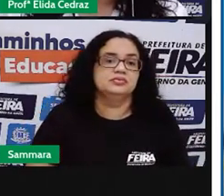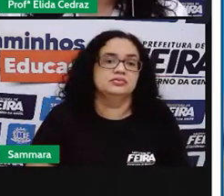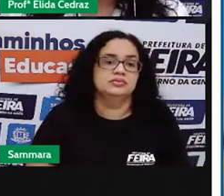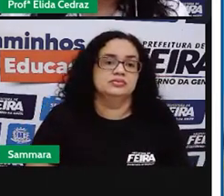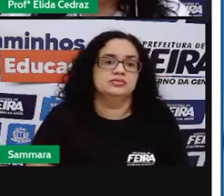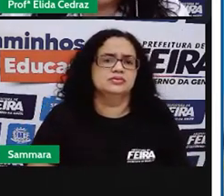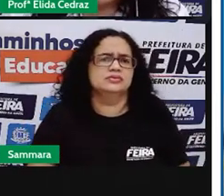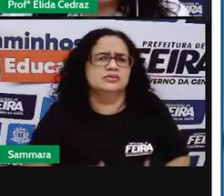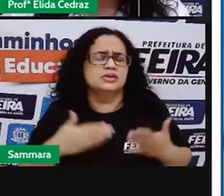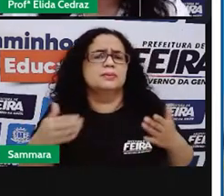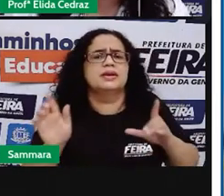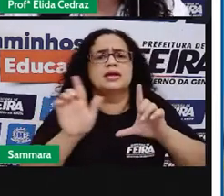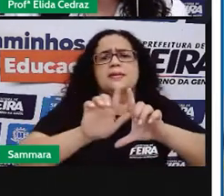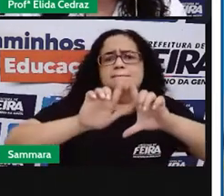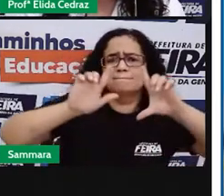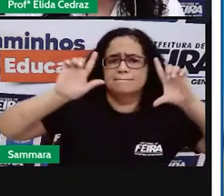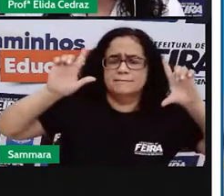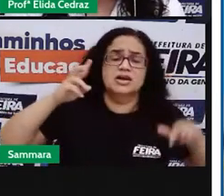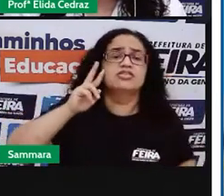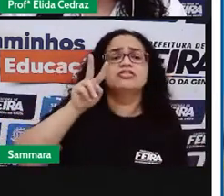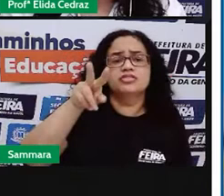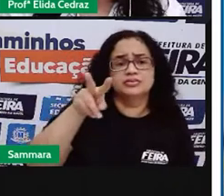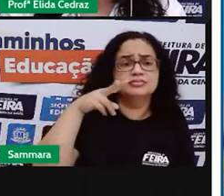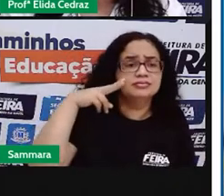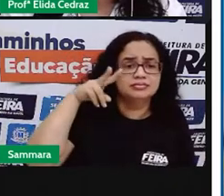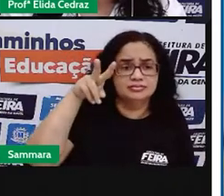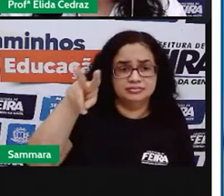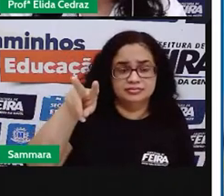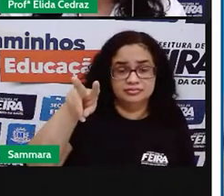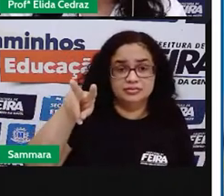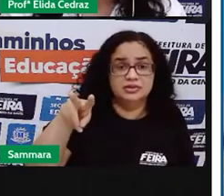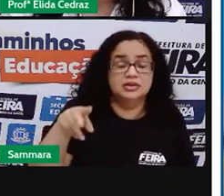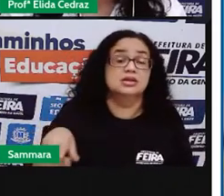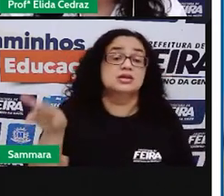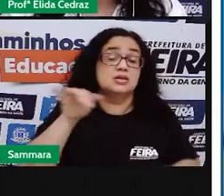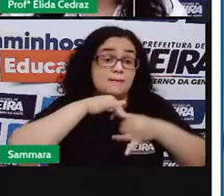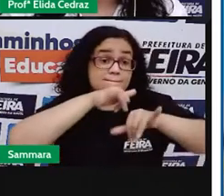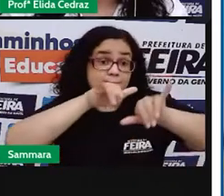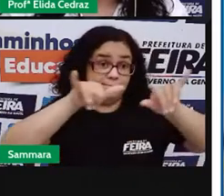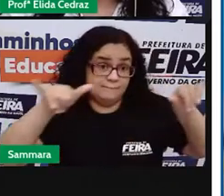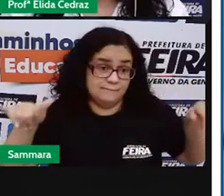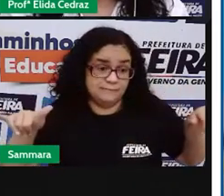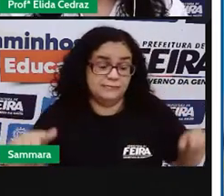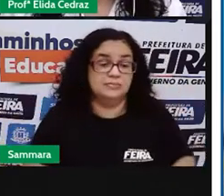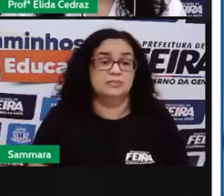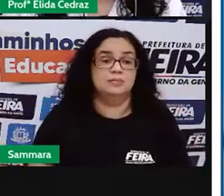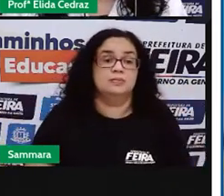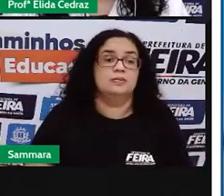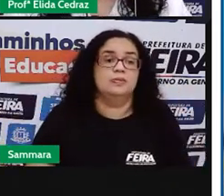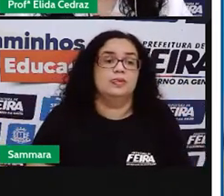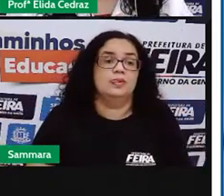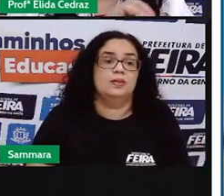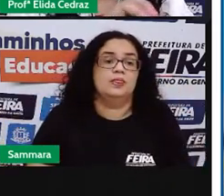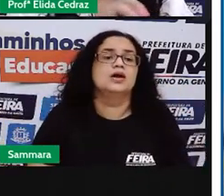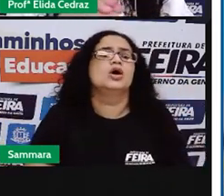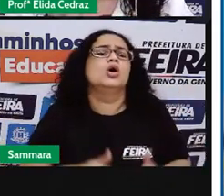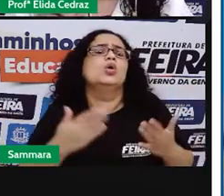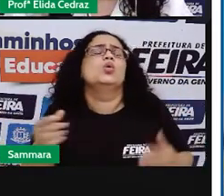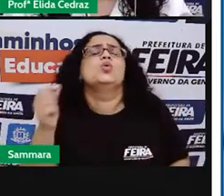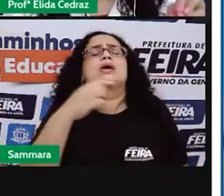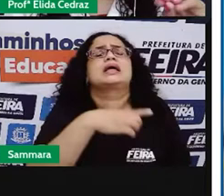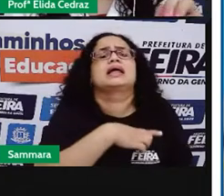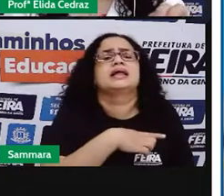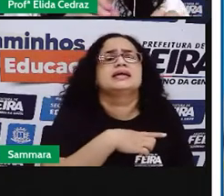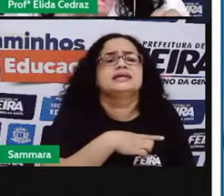Pela imagem que você vê nesta propaganda, o que é que